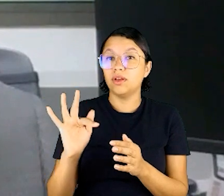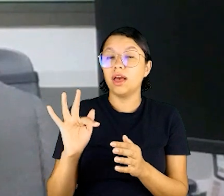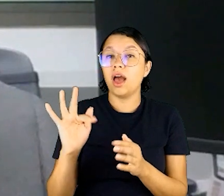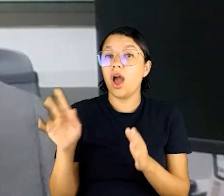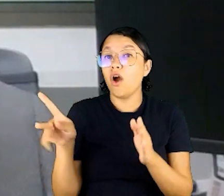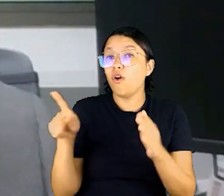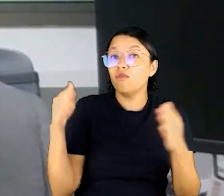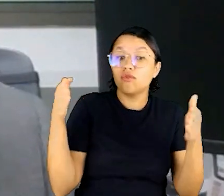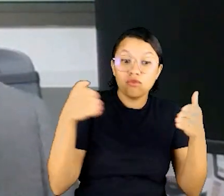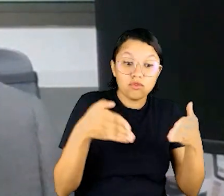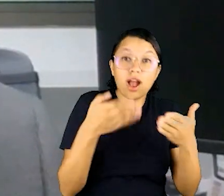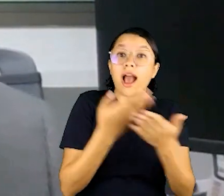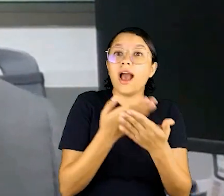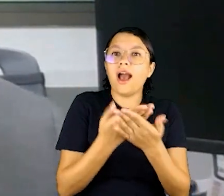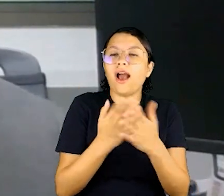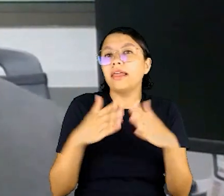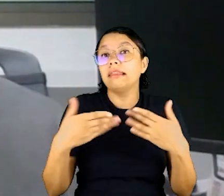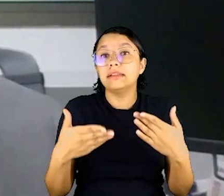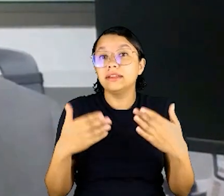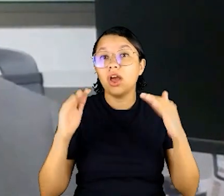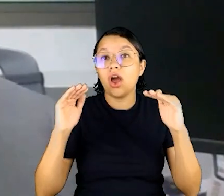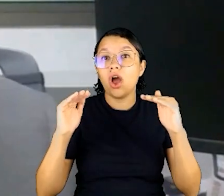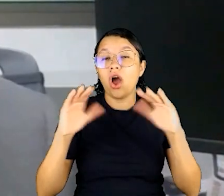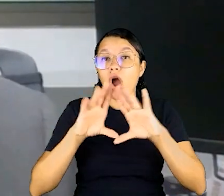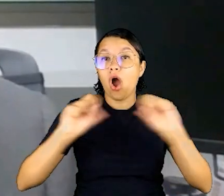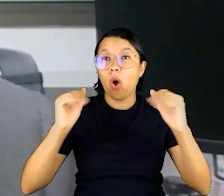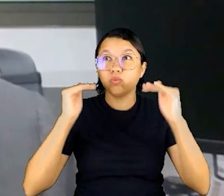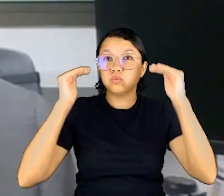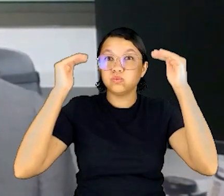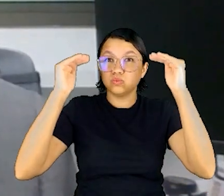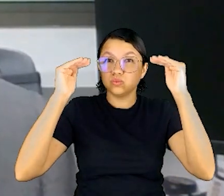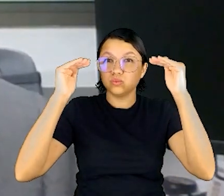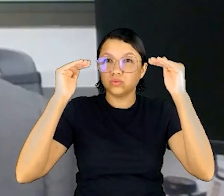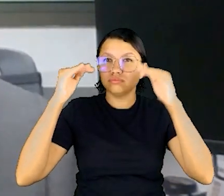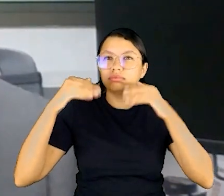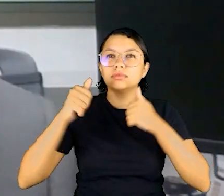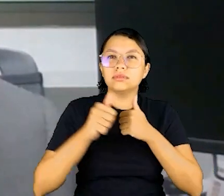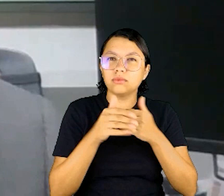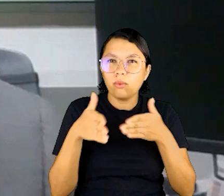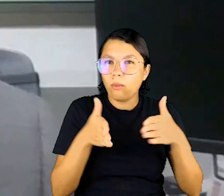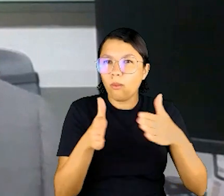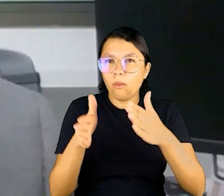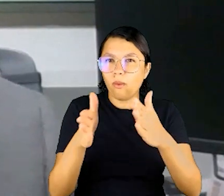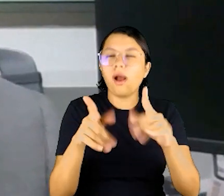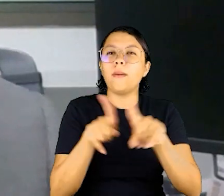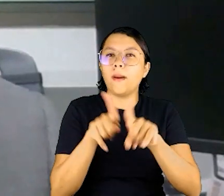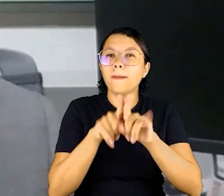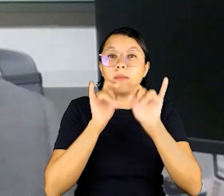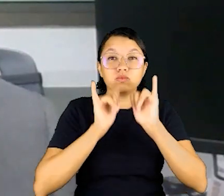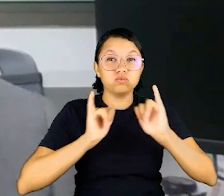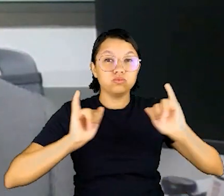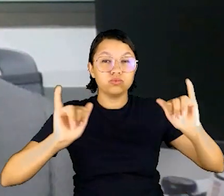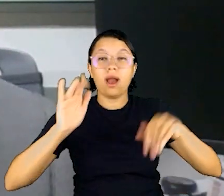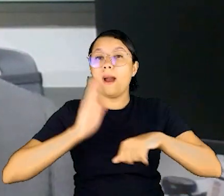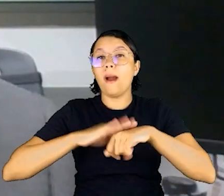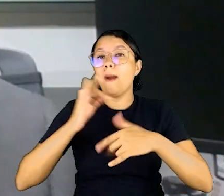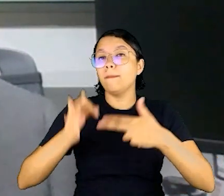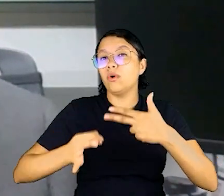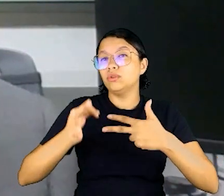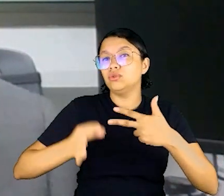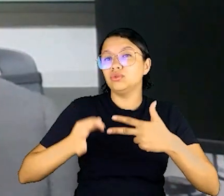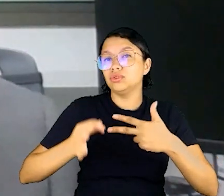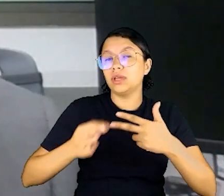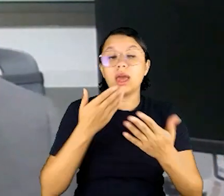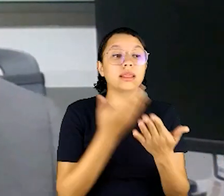escola, então, ou seja, a nossa corte máxima, né, vindo nessa toada também de divulgar mais o Poder